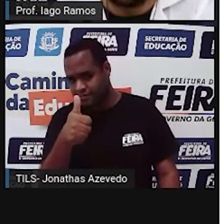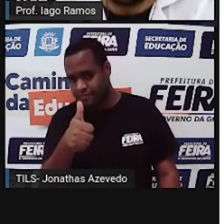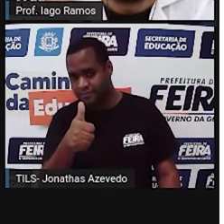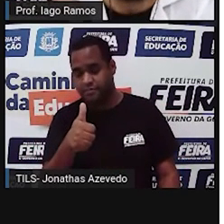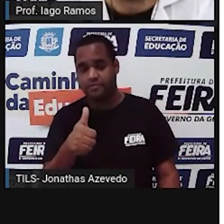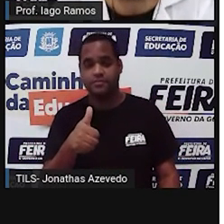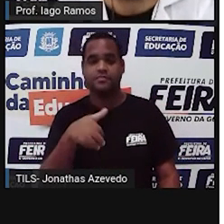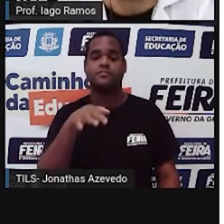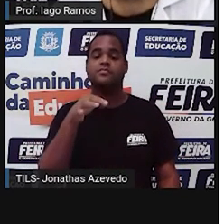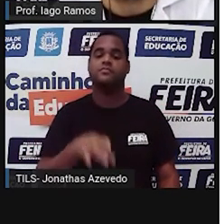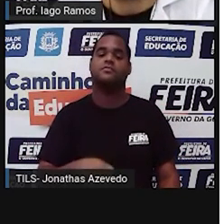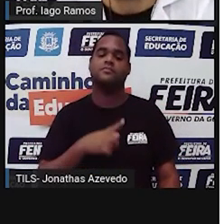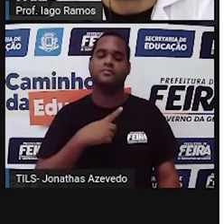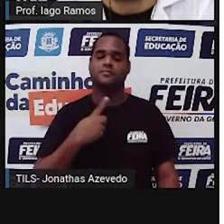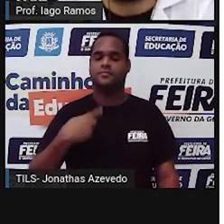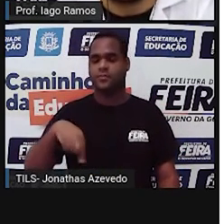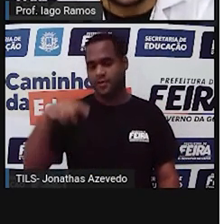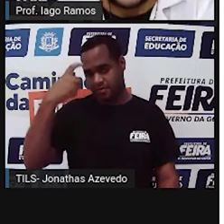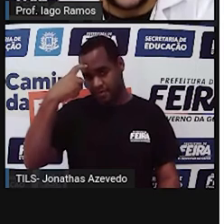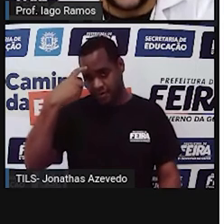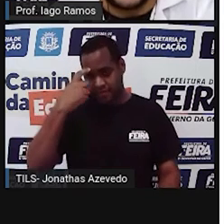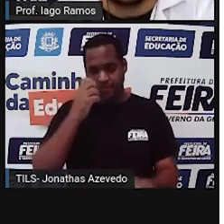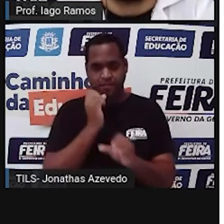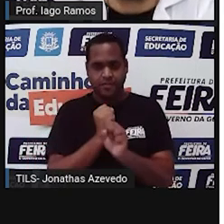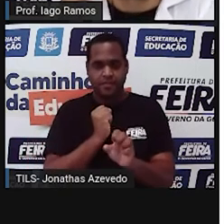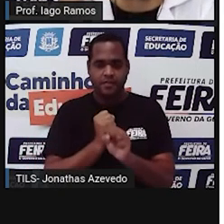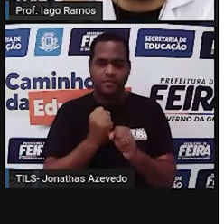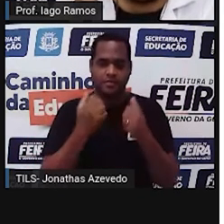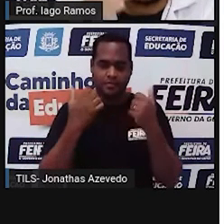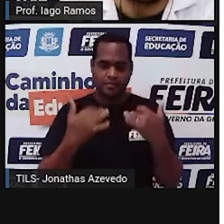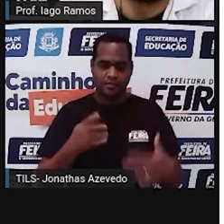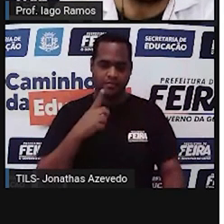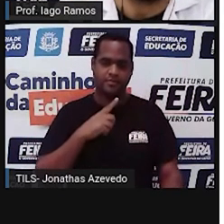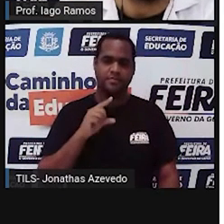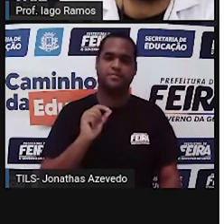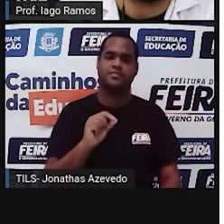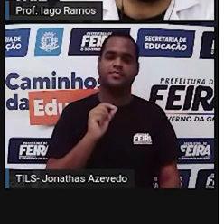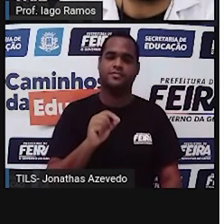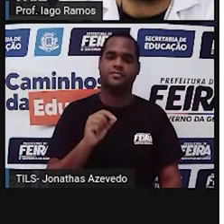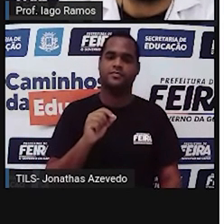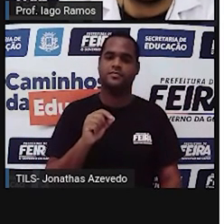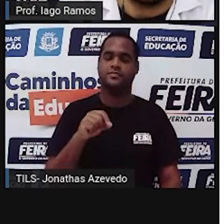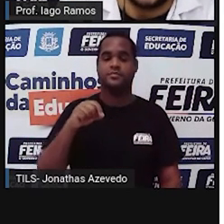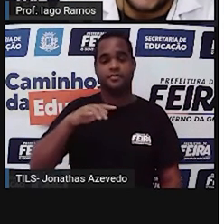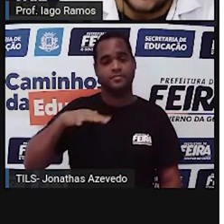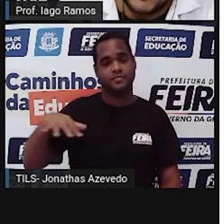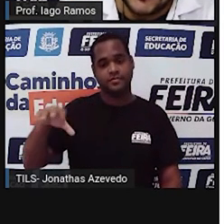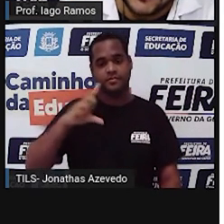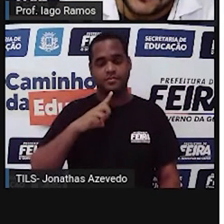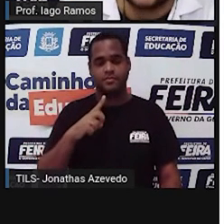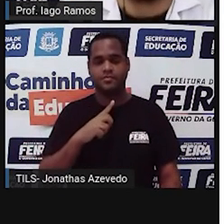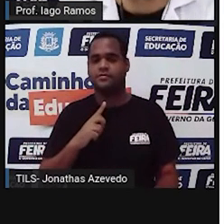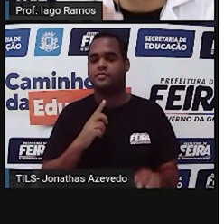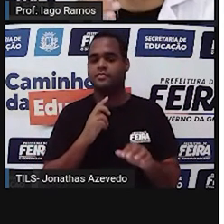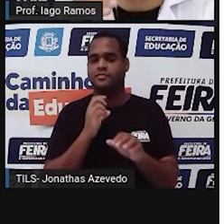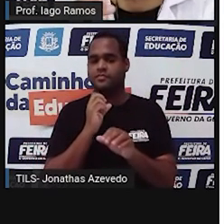Então, para a gente calcular, fica dessa forma. A área do comprimento,